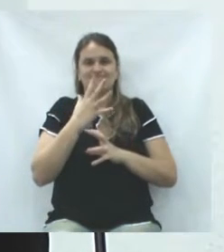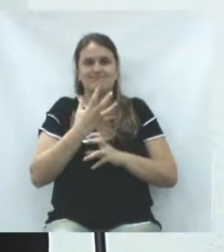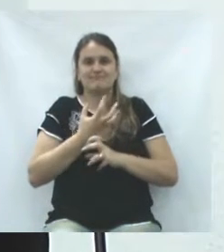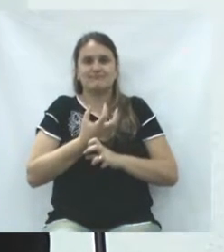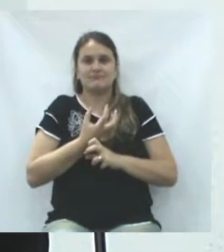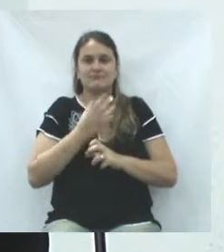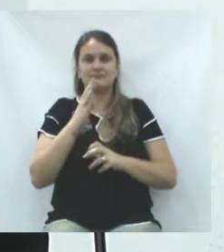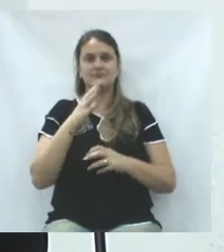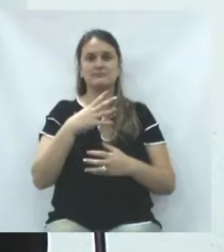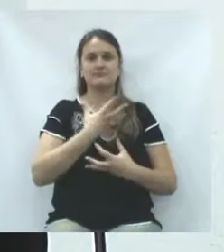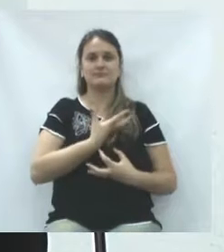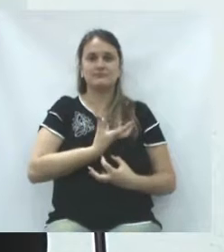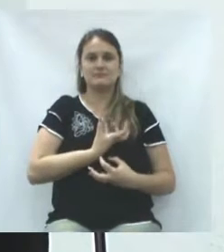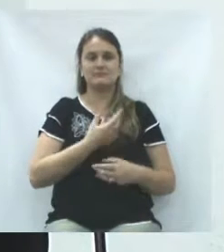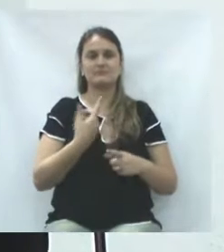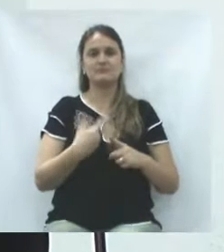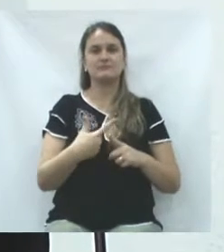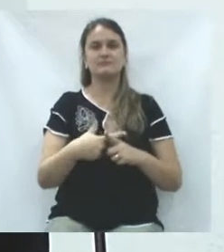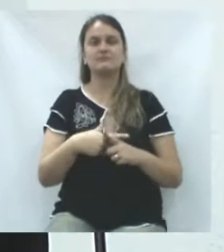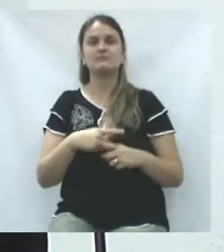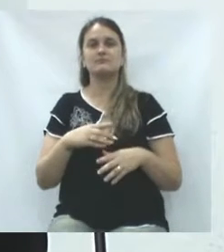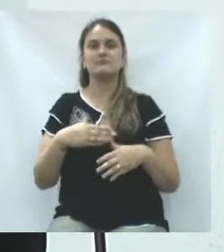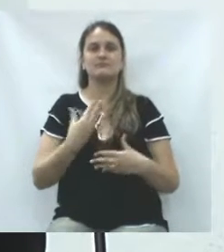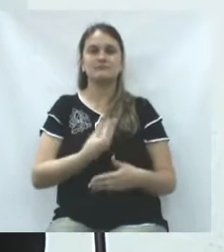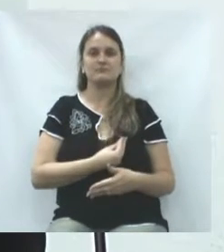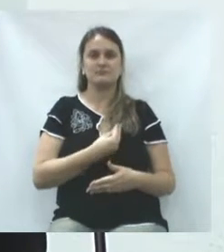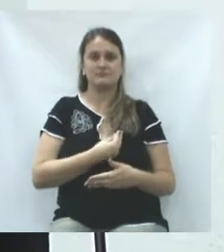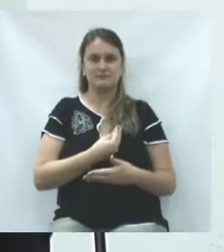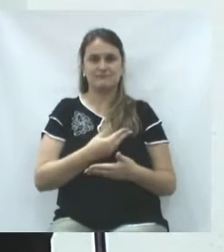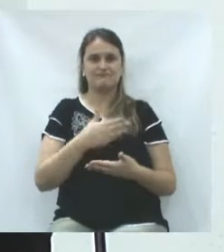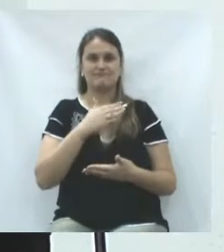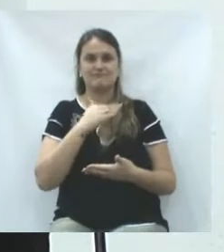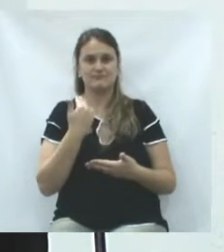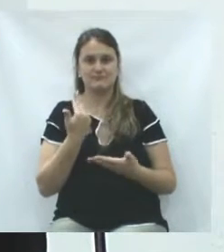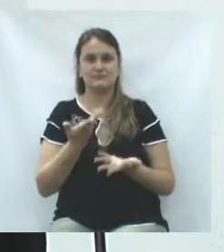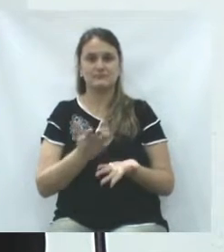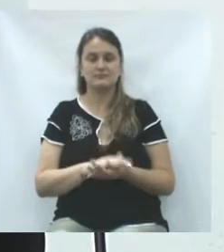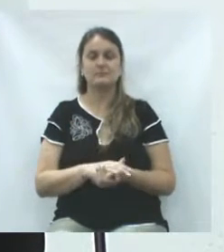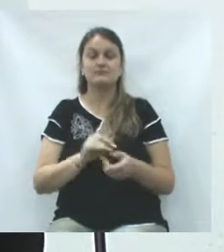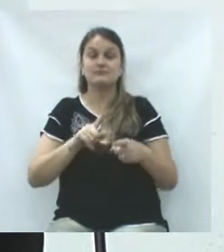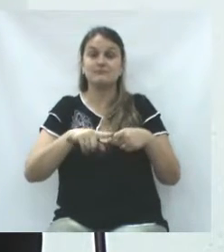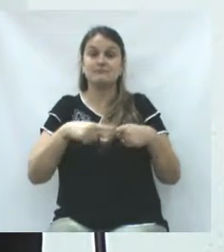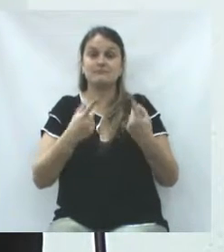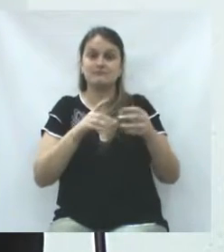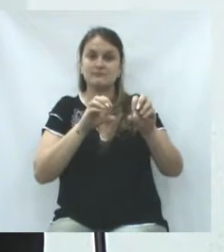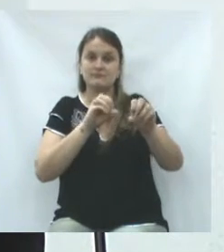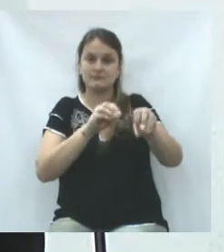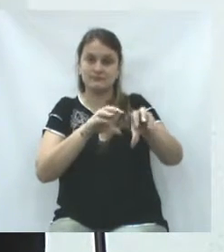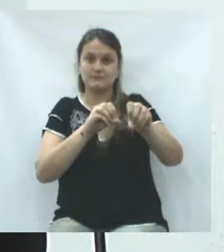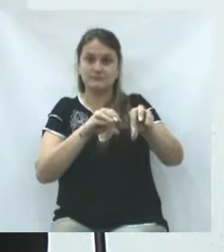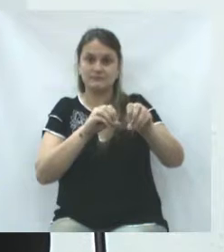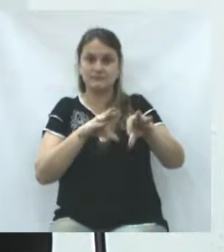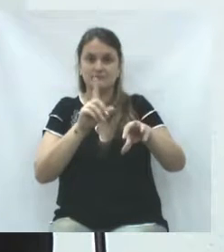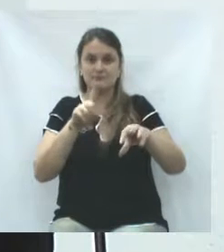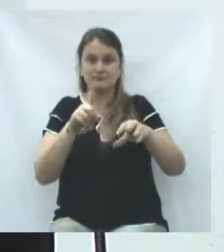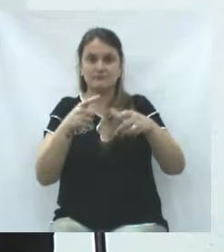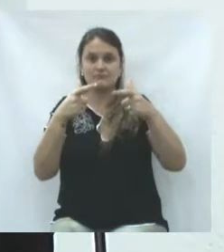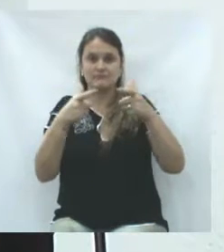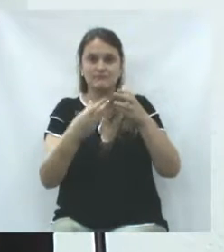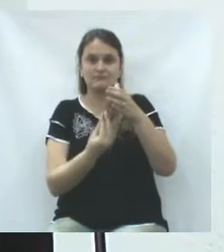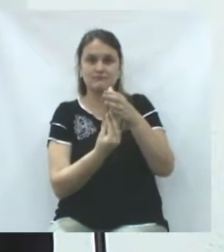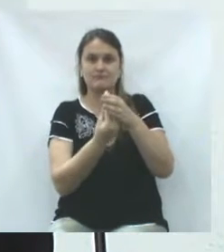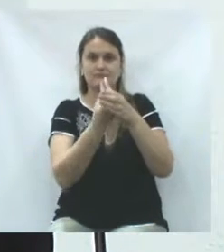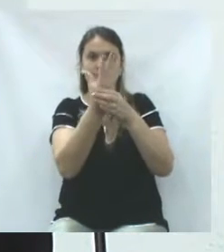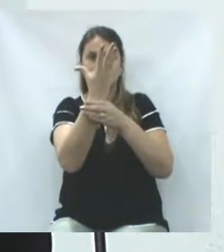morre muito antes que a própria vida assim termine. Mas a educação é a